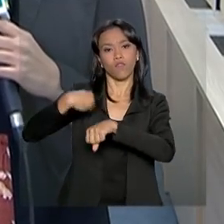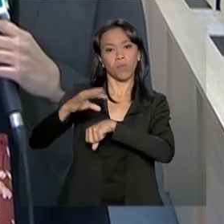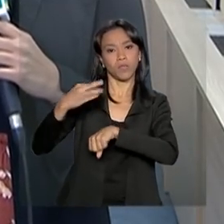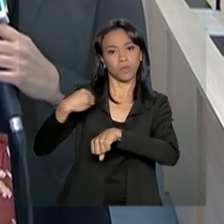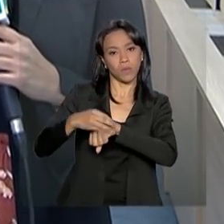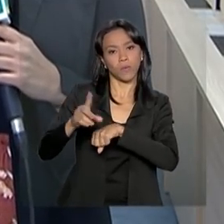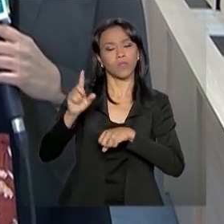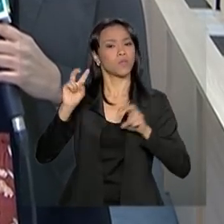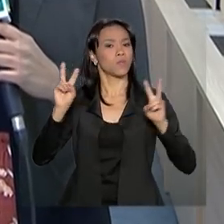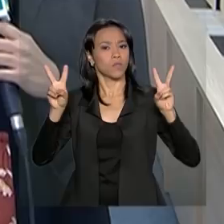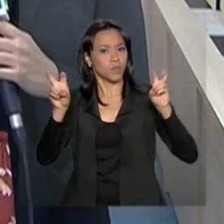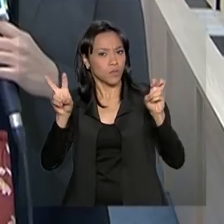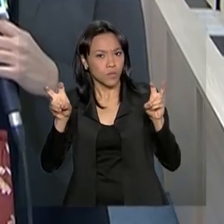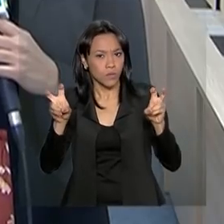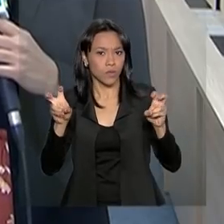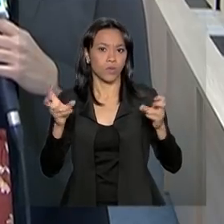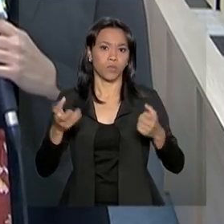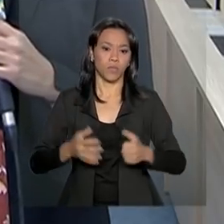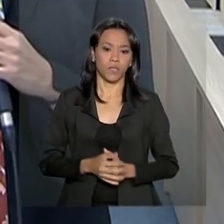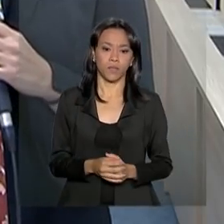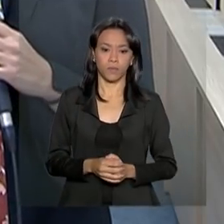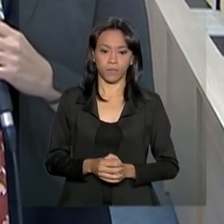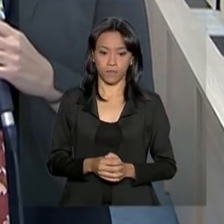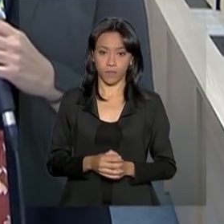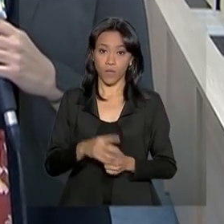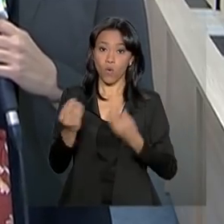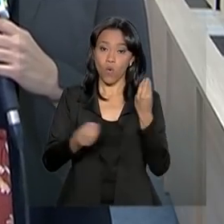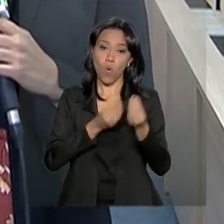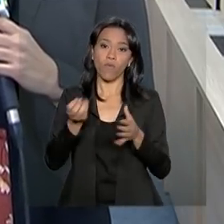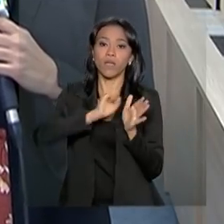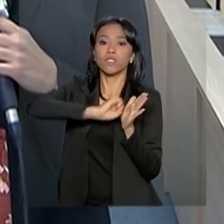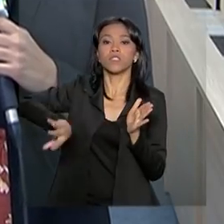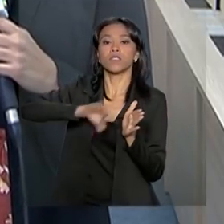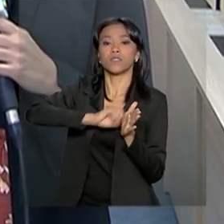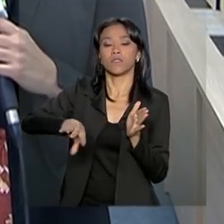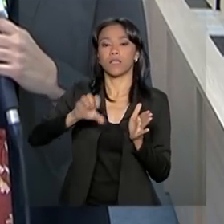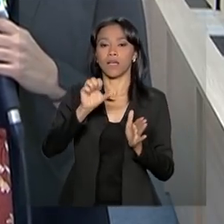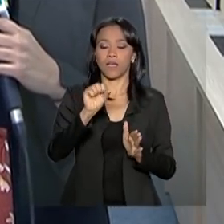a respeito do escoamento da safra brasileira.